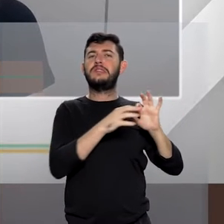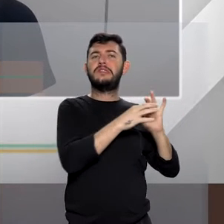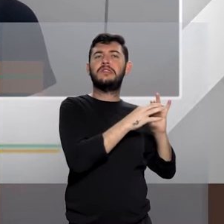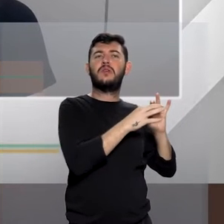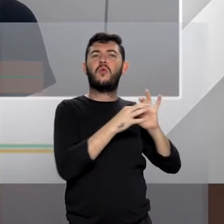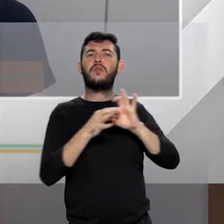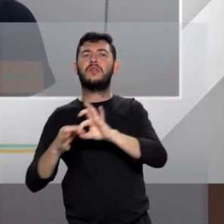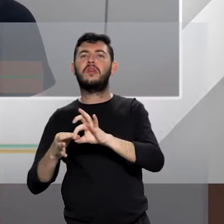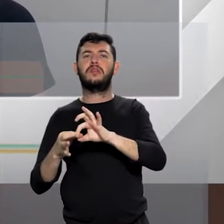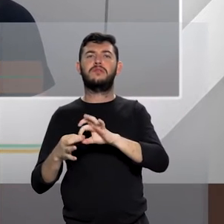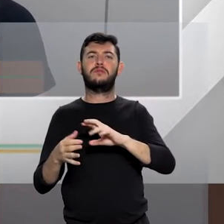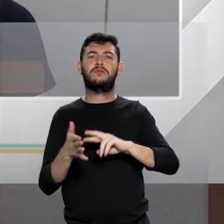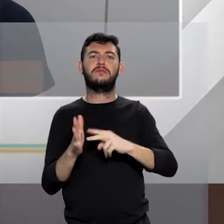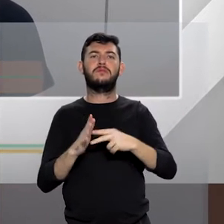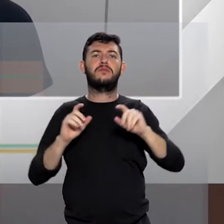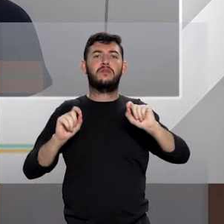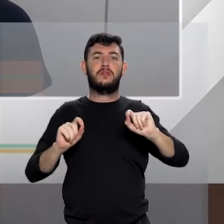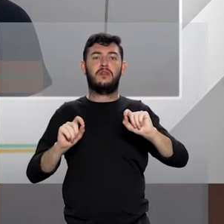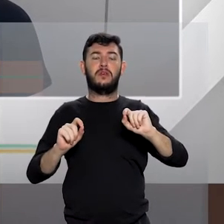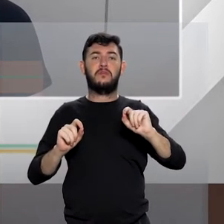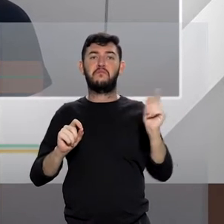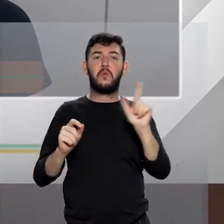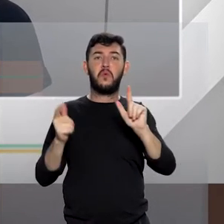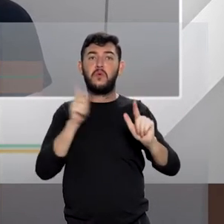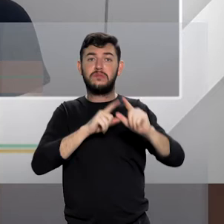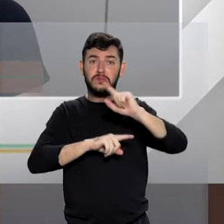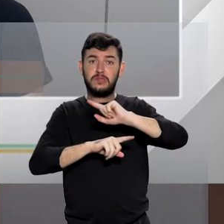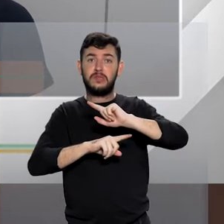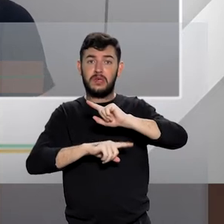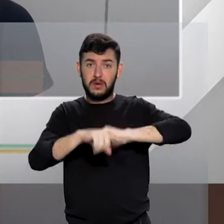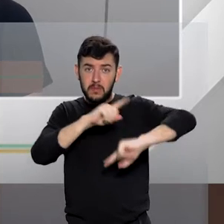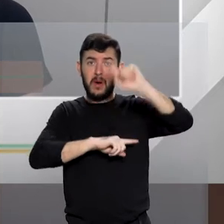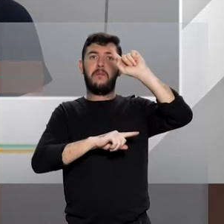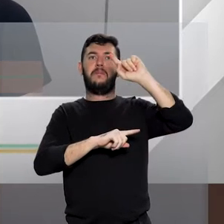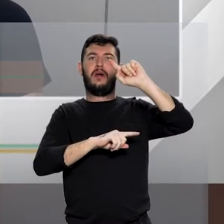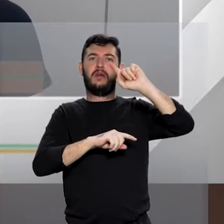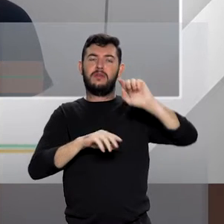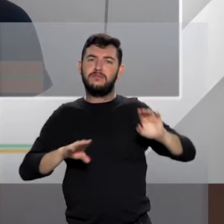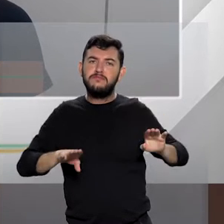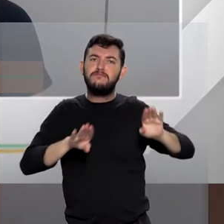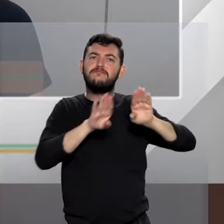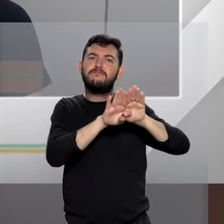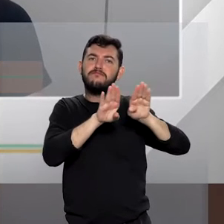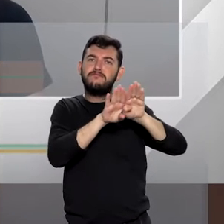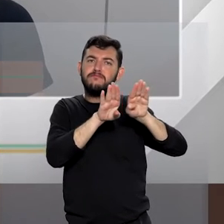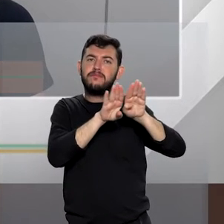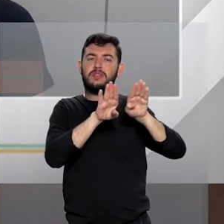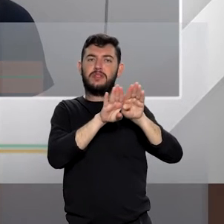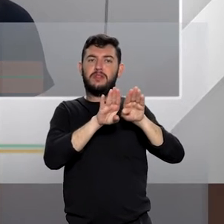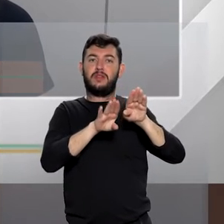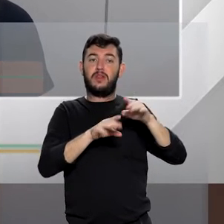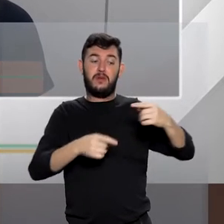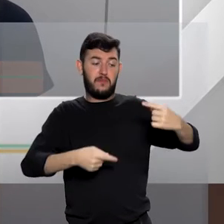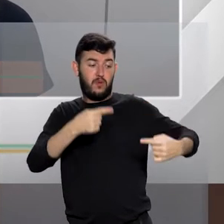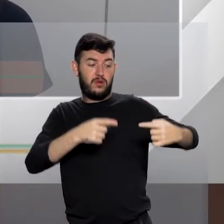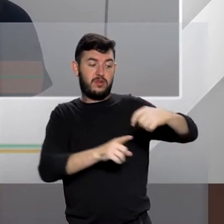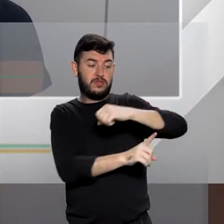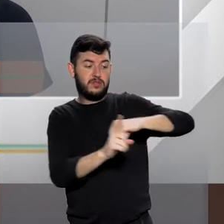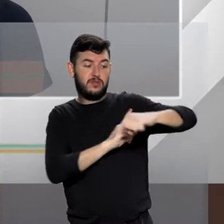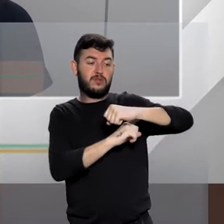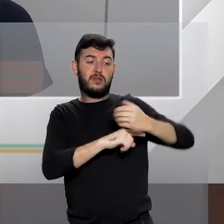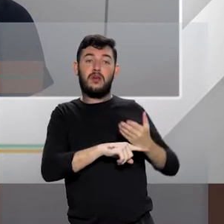efetivamente alcançarmos essa equidade, no sentido concreto das políticas sociais, das políticas